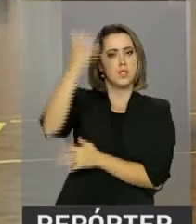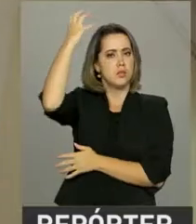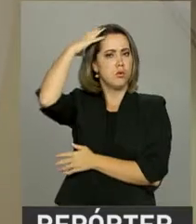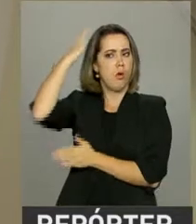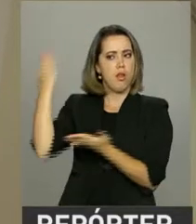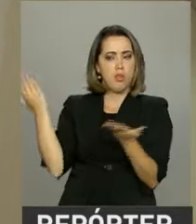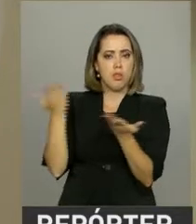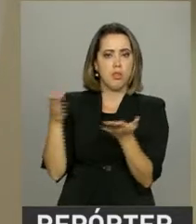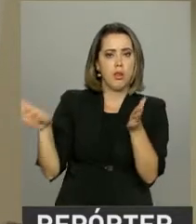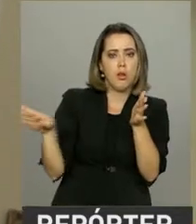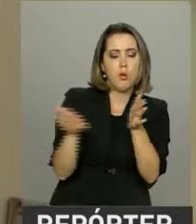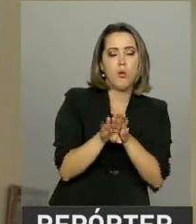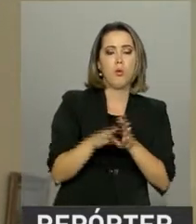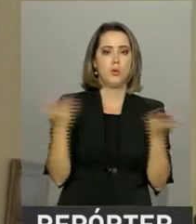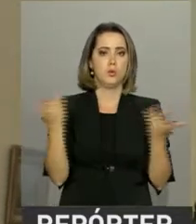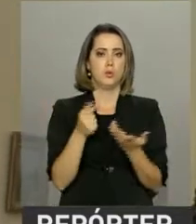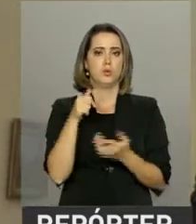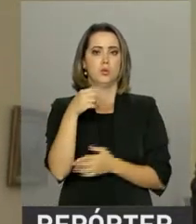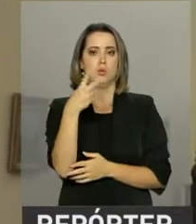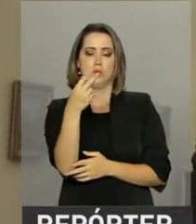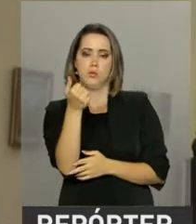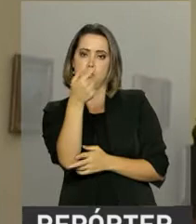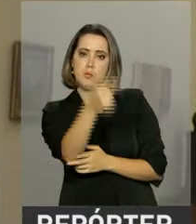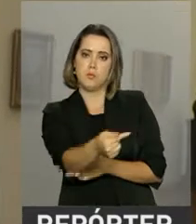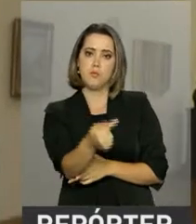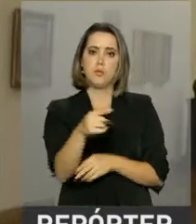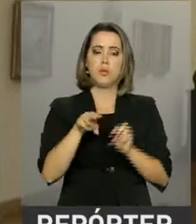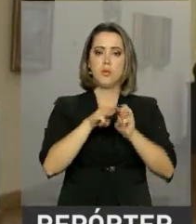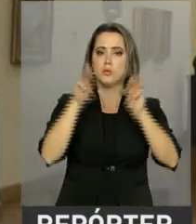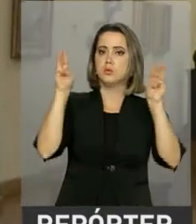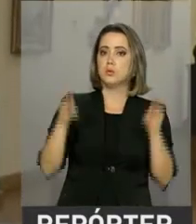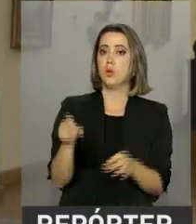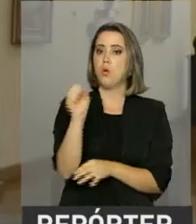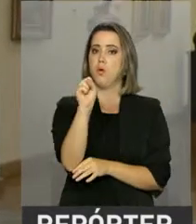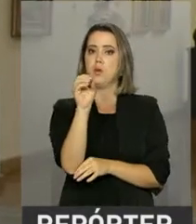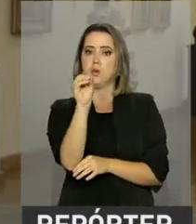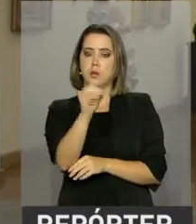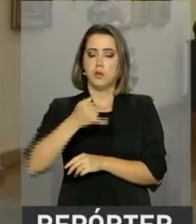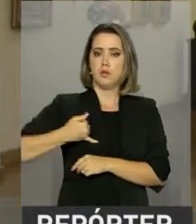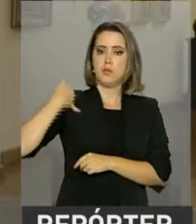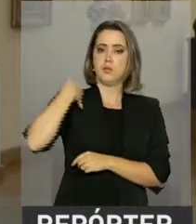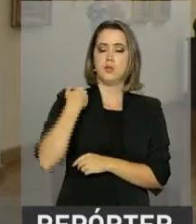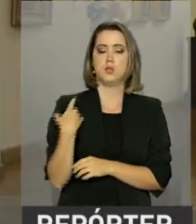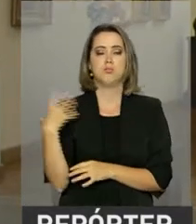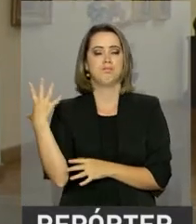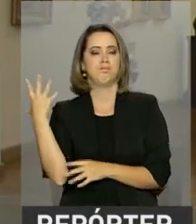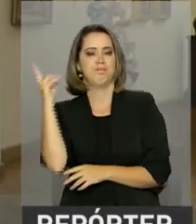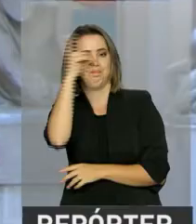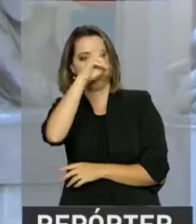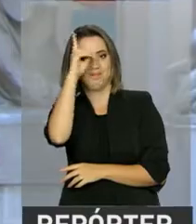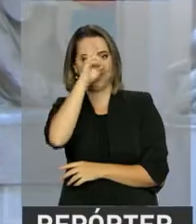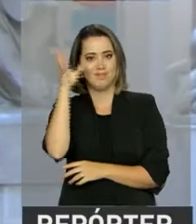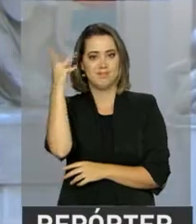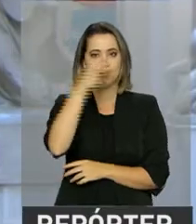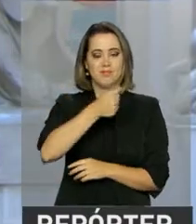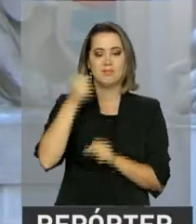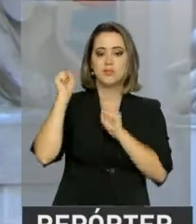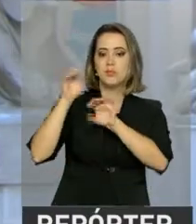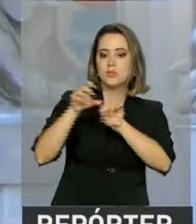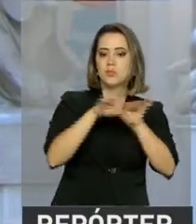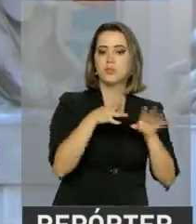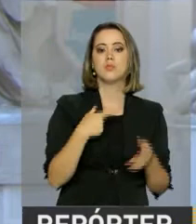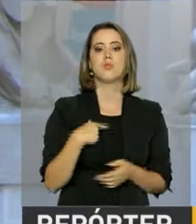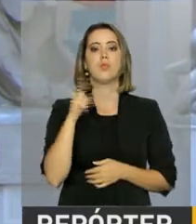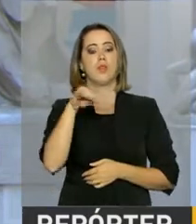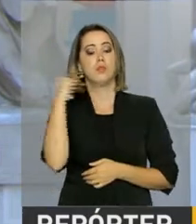atuais. Em 2017, o Museu de Belas Artes completa 80 anos de muita história para contar. O museu tem um